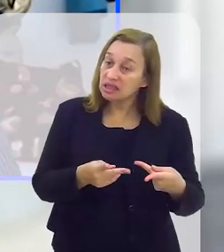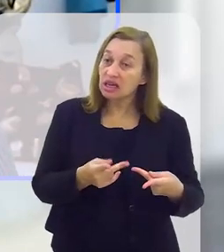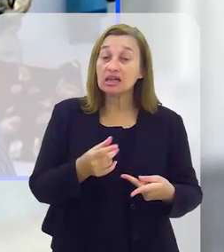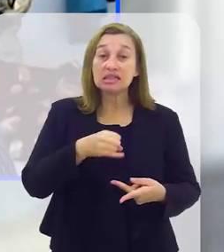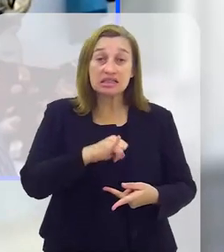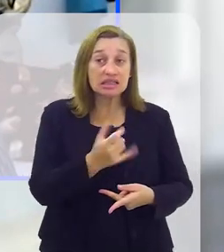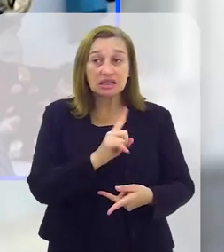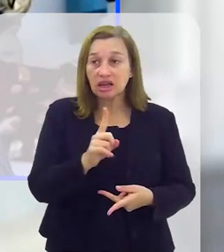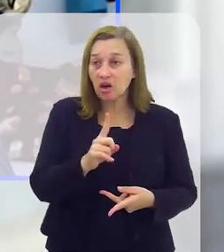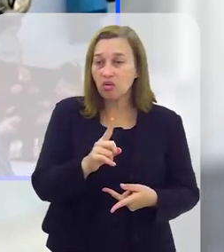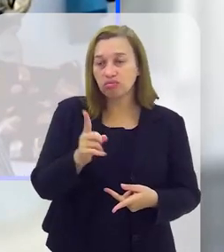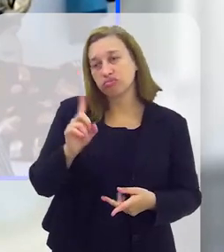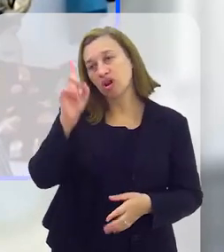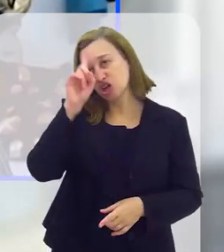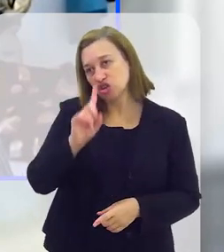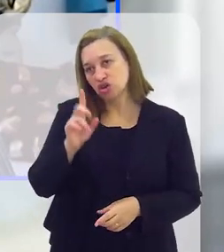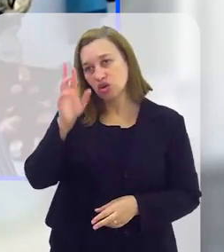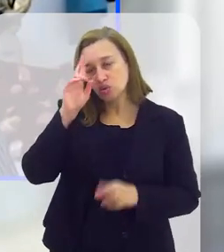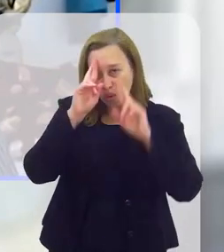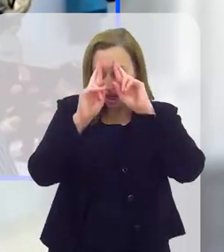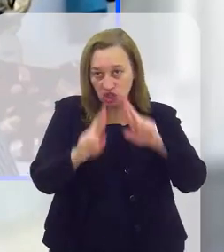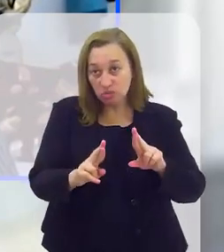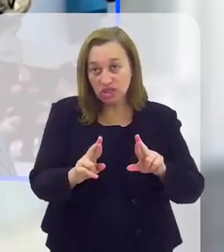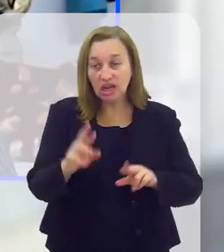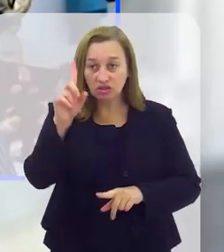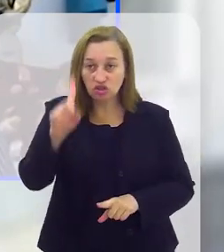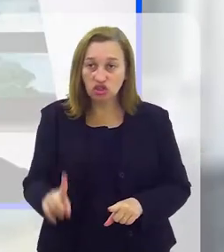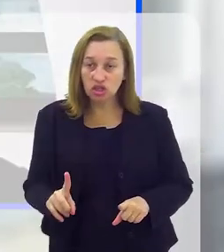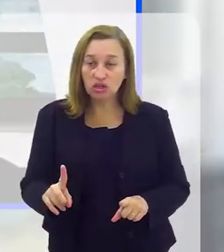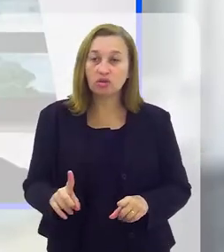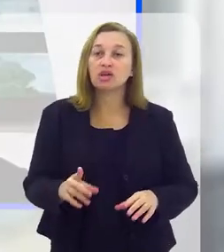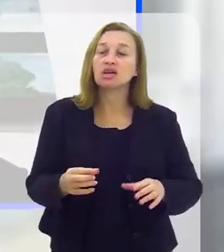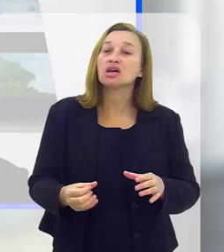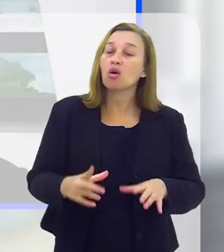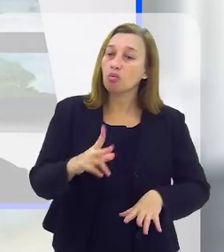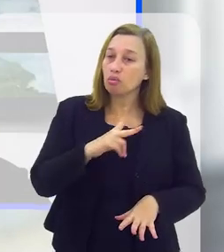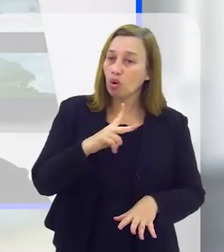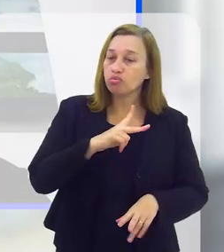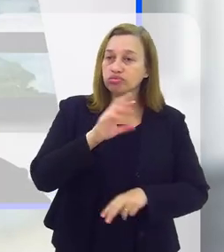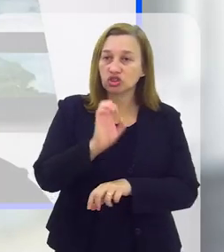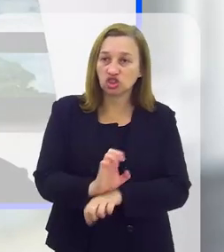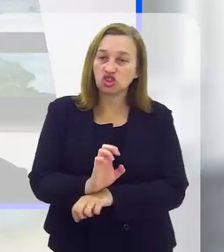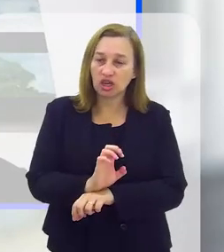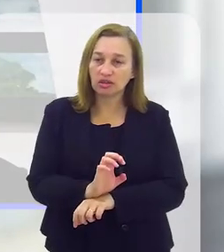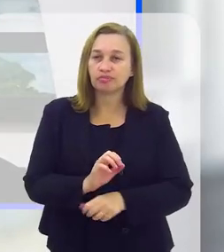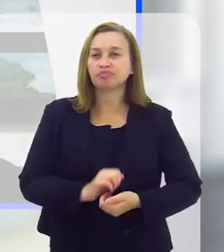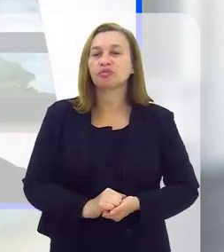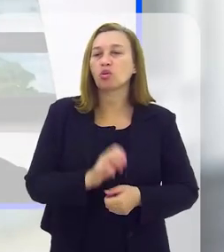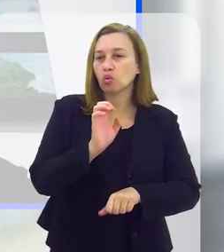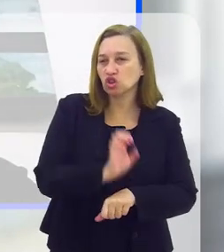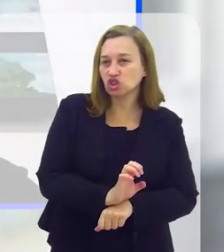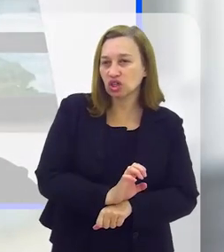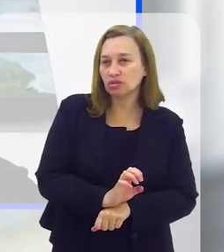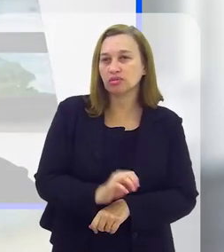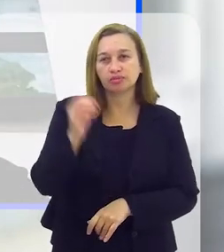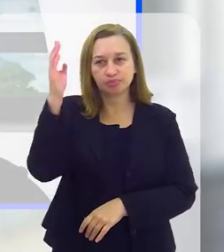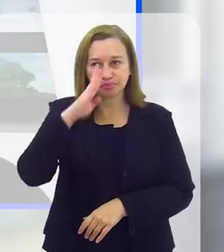esse direito não é respeitado. E isso é feito, promovido pelo próprio Estado.